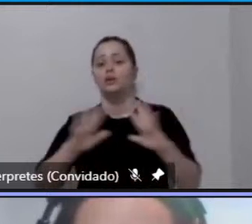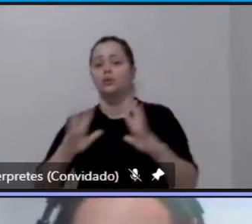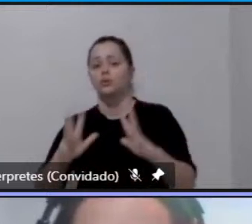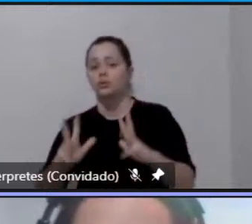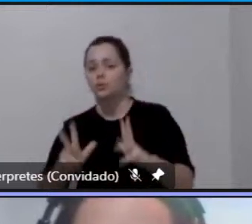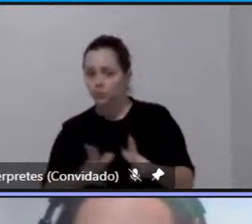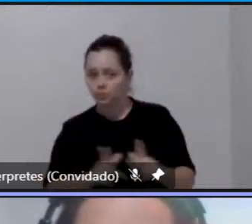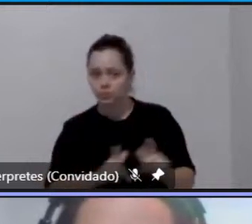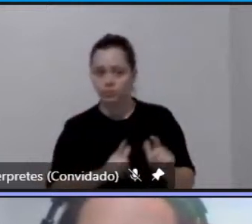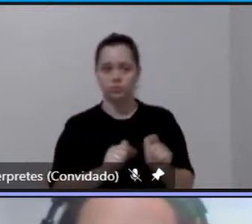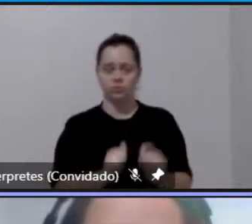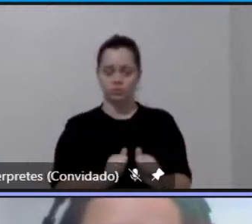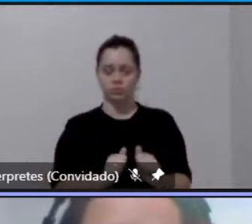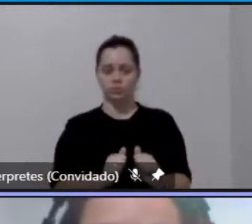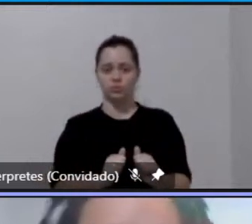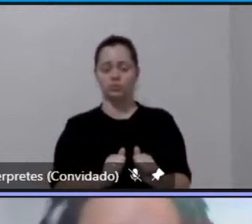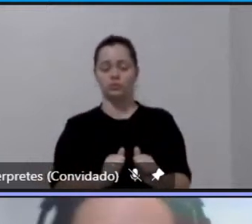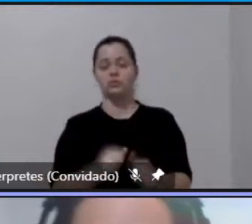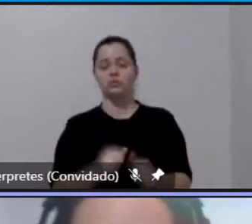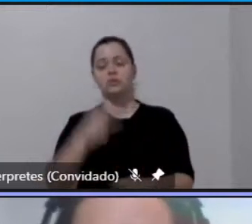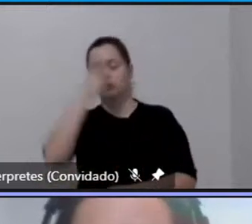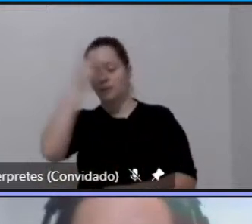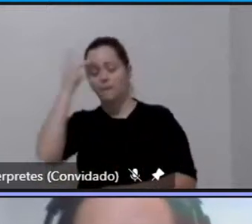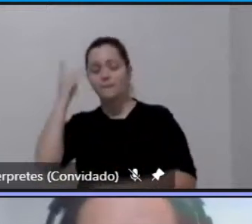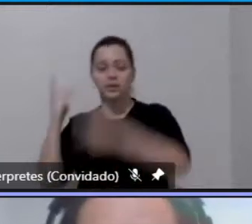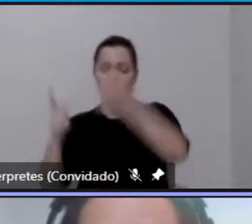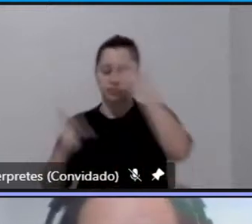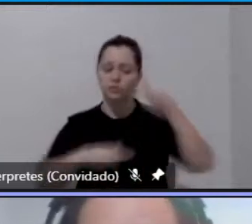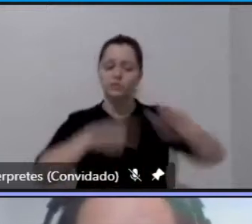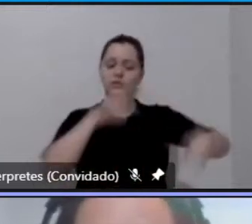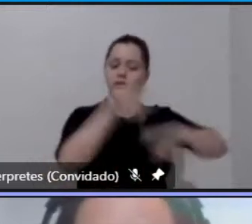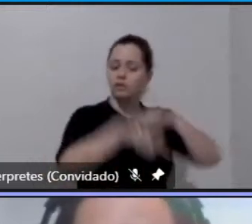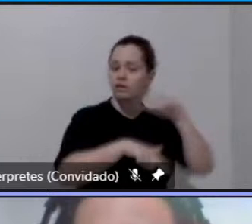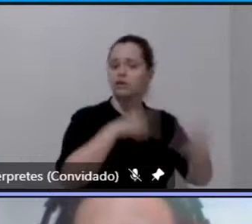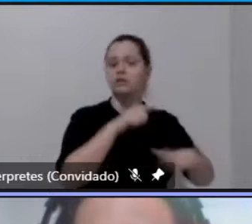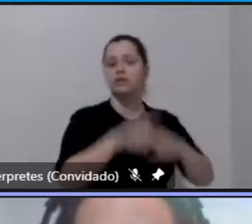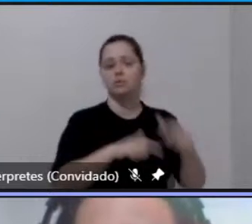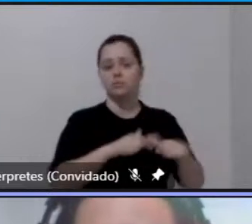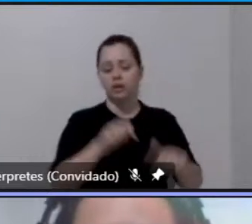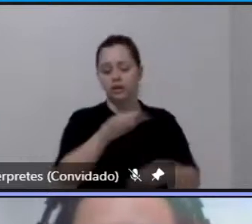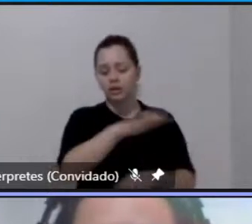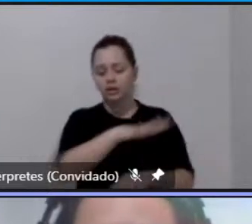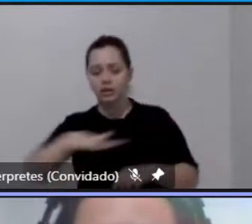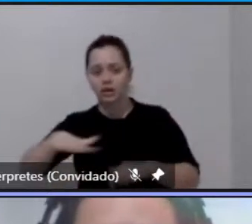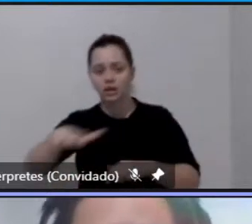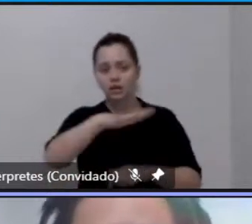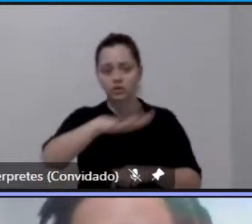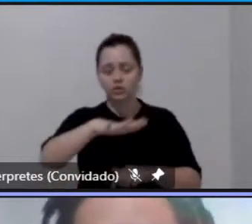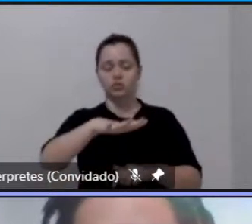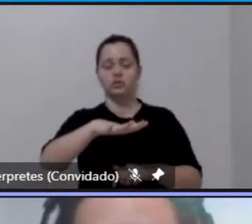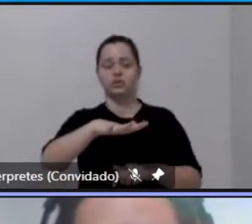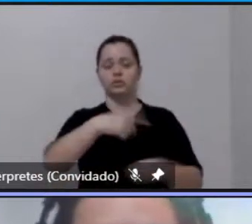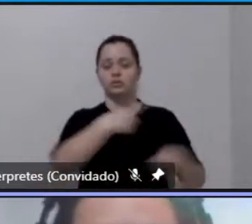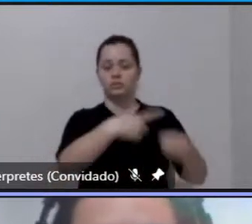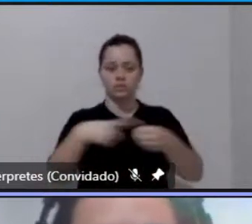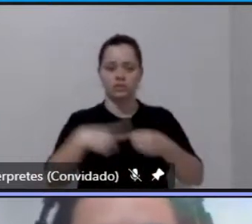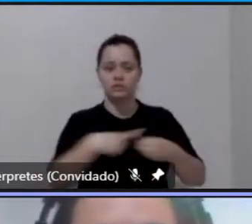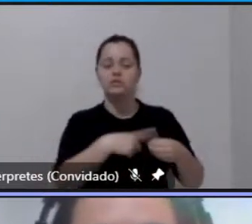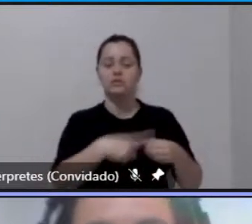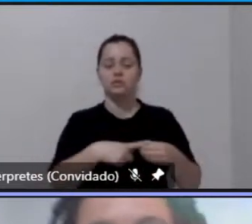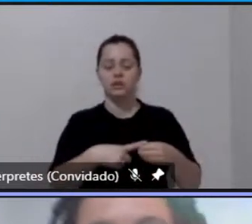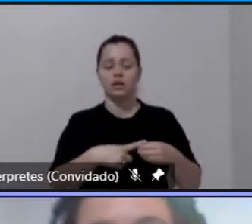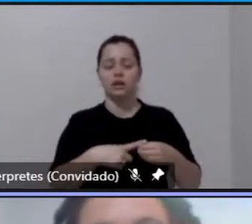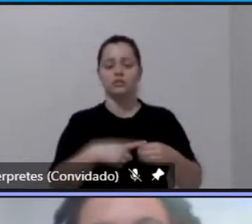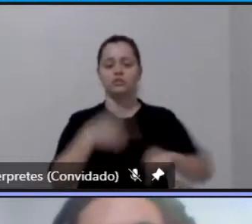que influenciam que atuam né que tem atuação na região metropolitana do vale no serviço de